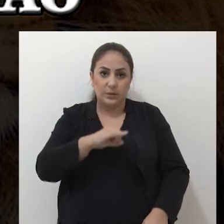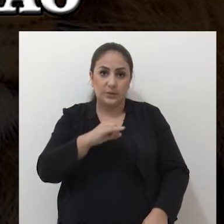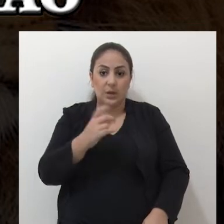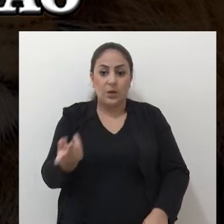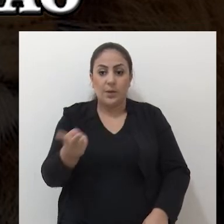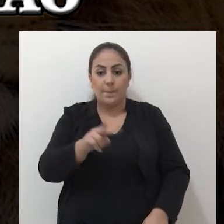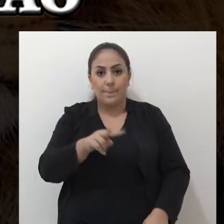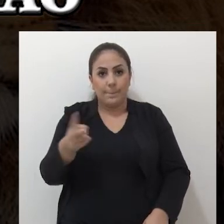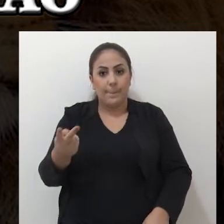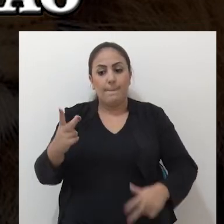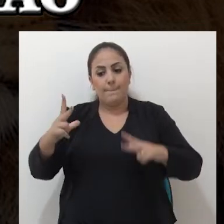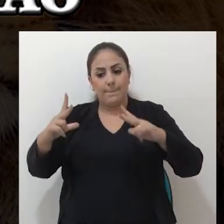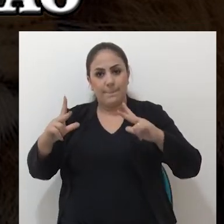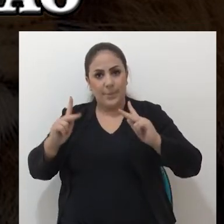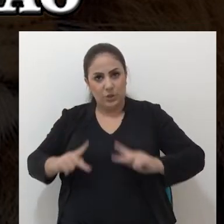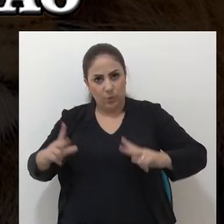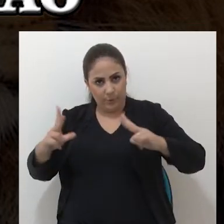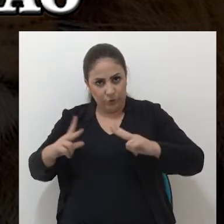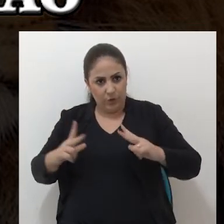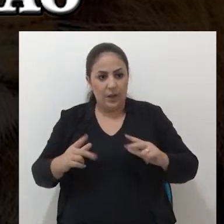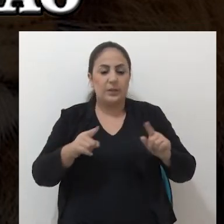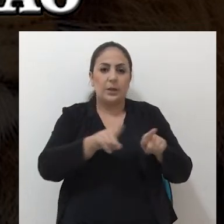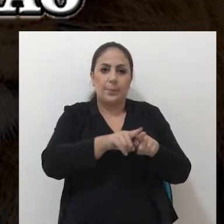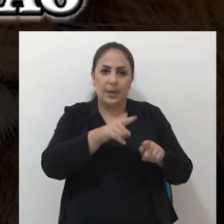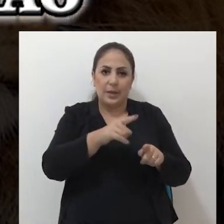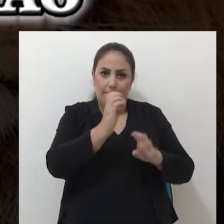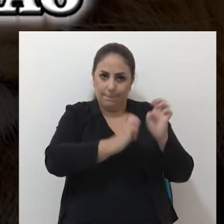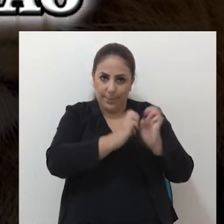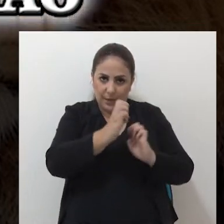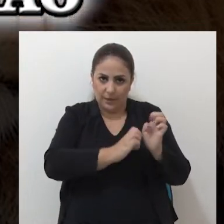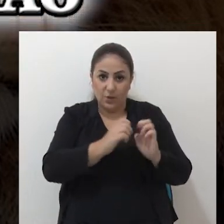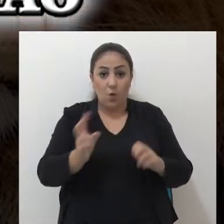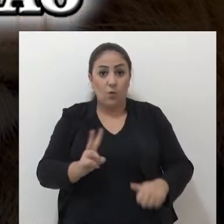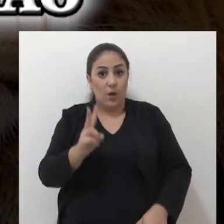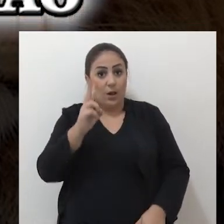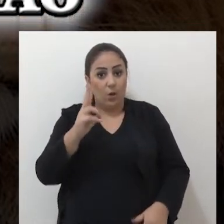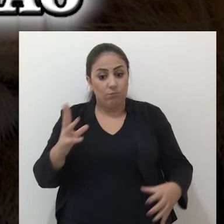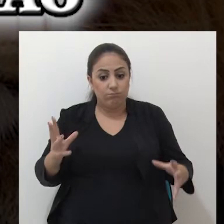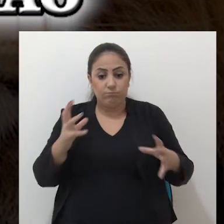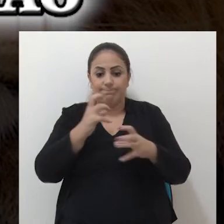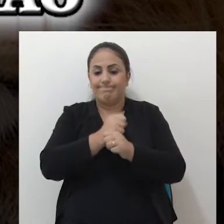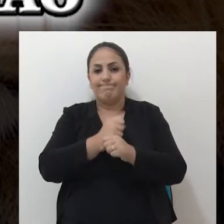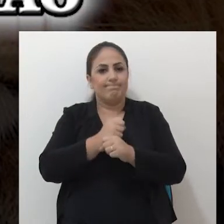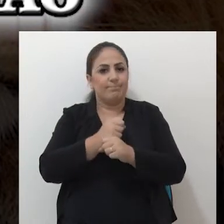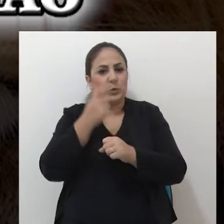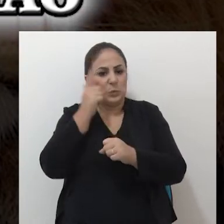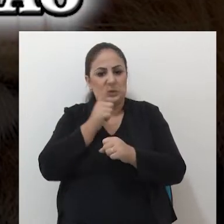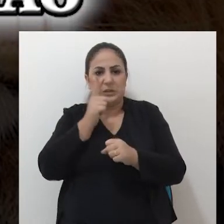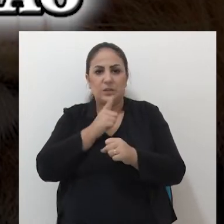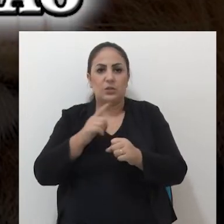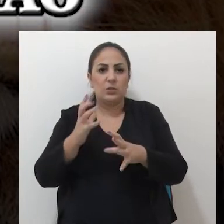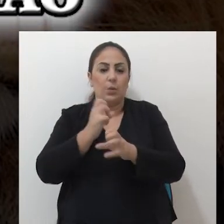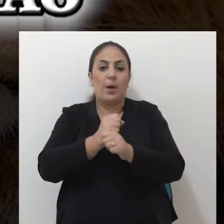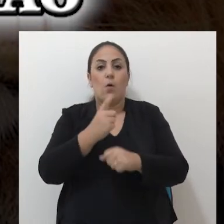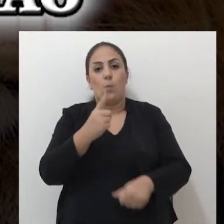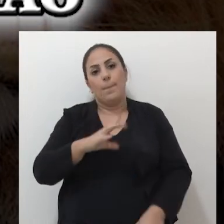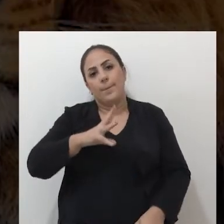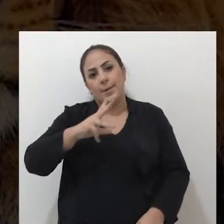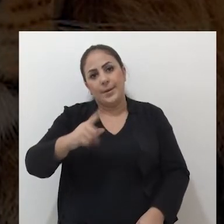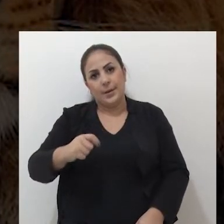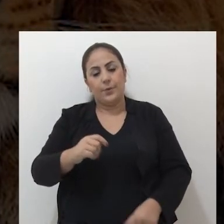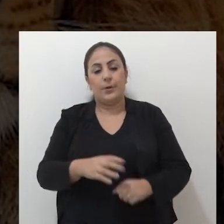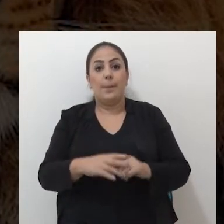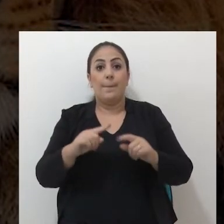ambos os fundos, tanto de pessoas físicas como jurídicas, o valor arrecadado mal chegou a 1 milhão.